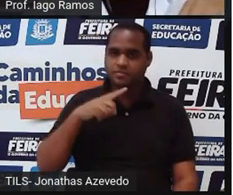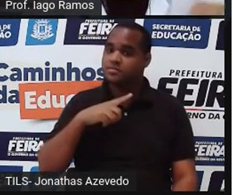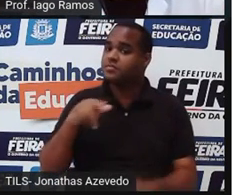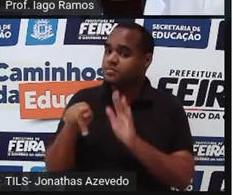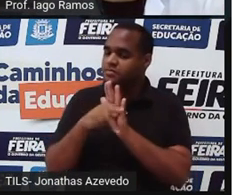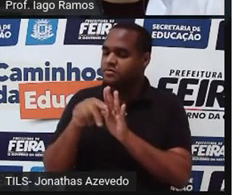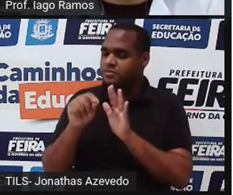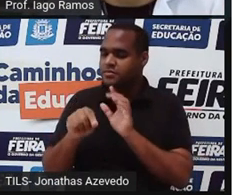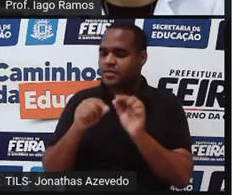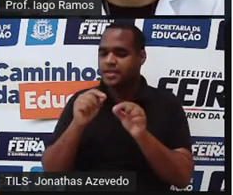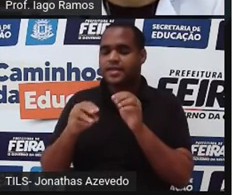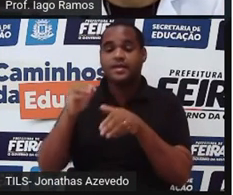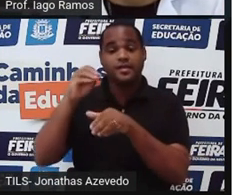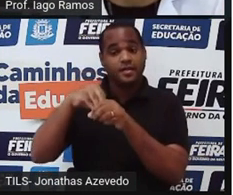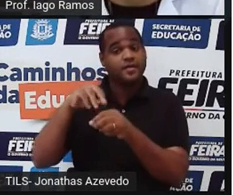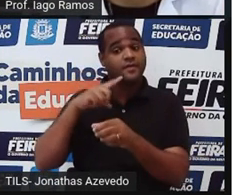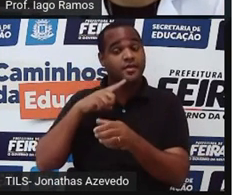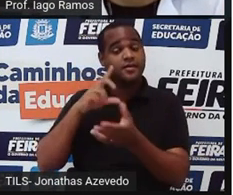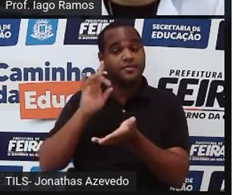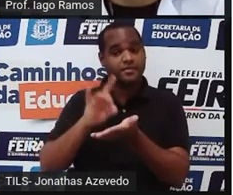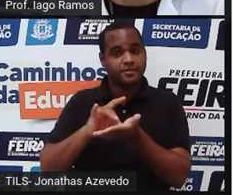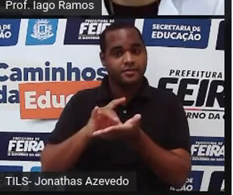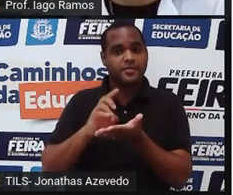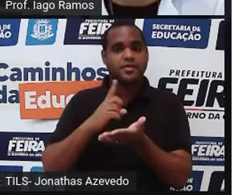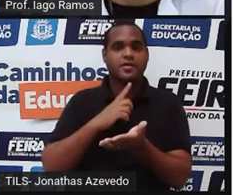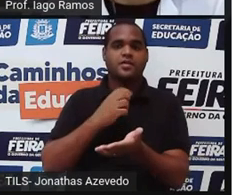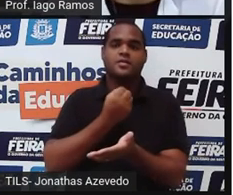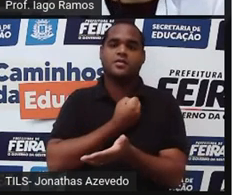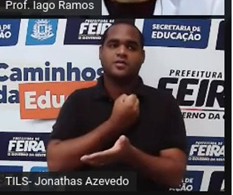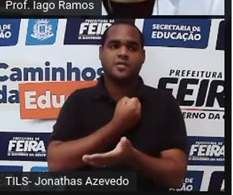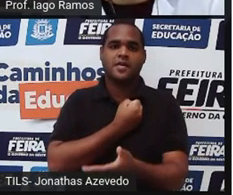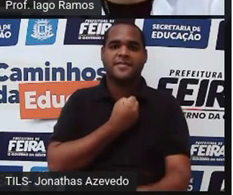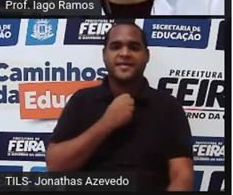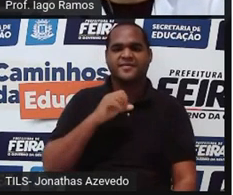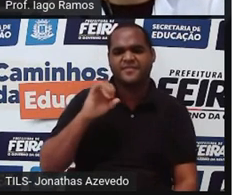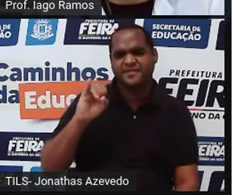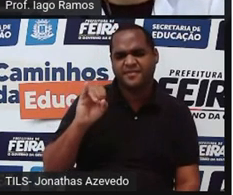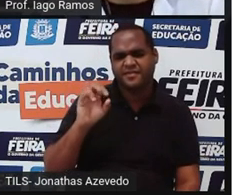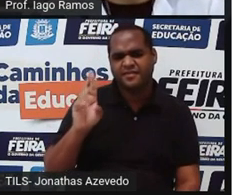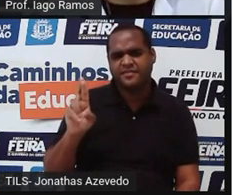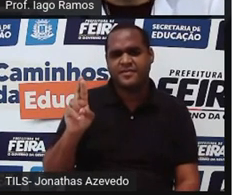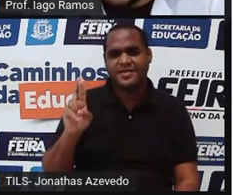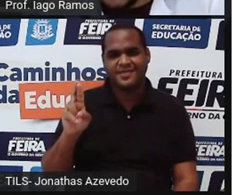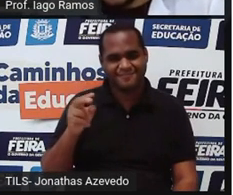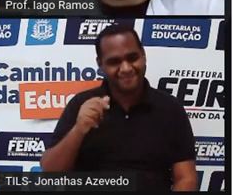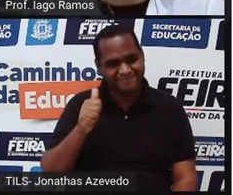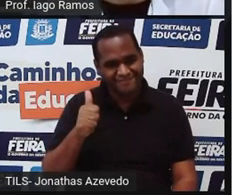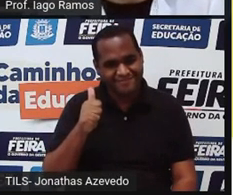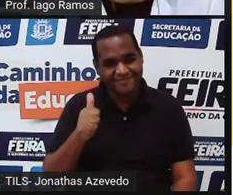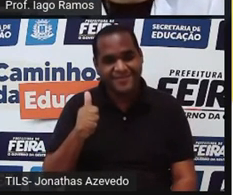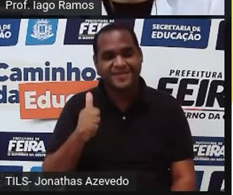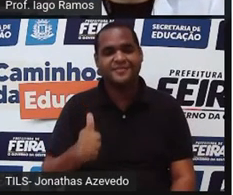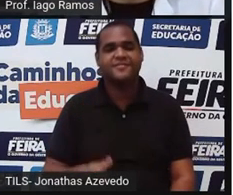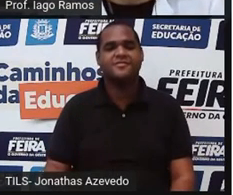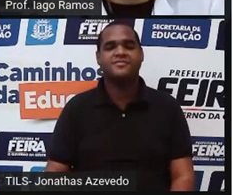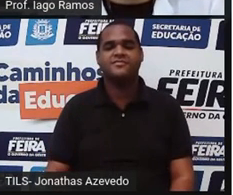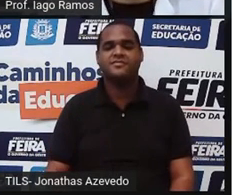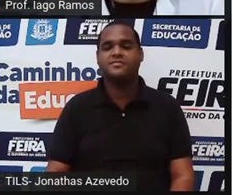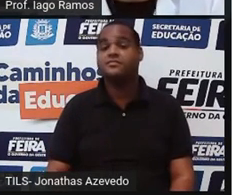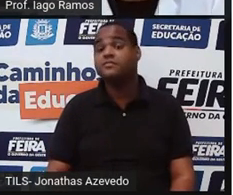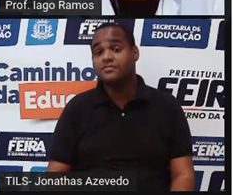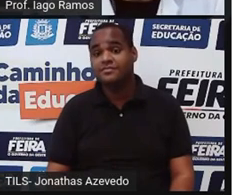dentro dos números reais estão os números irracionais beleza? Bom